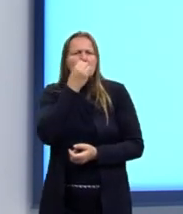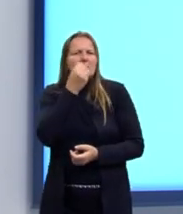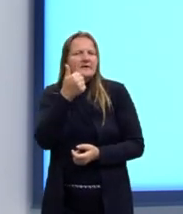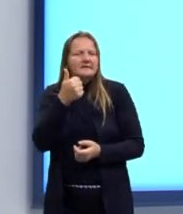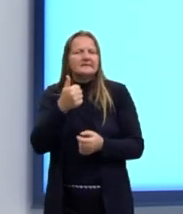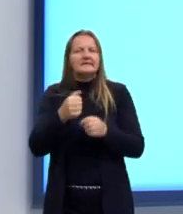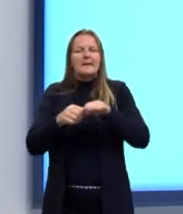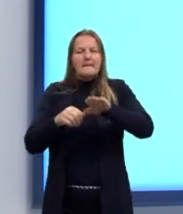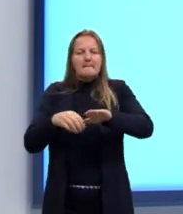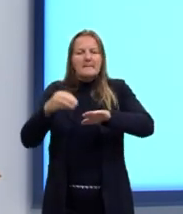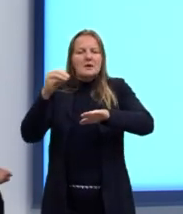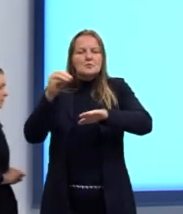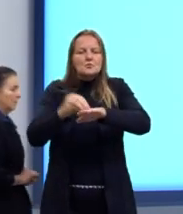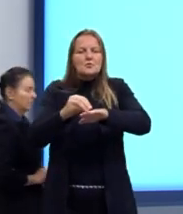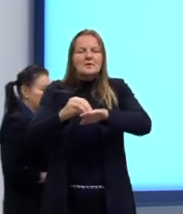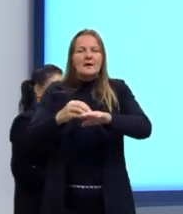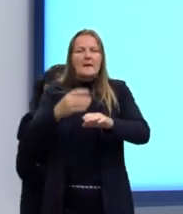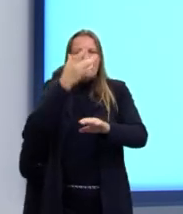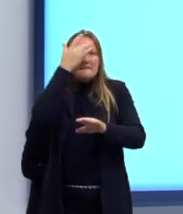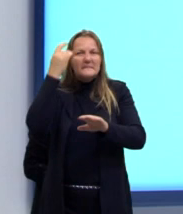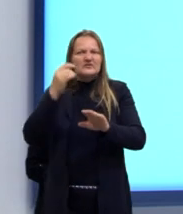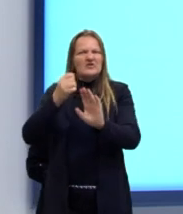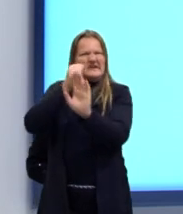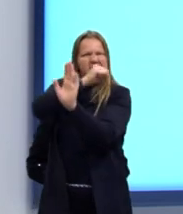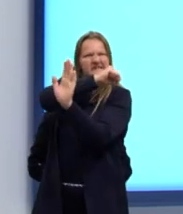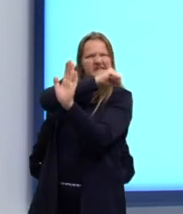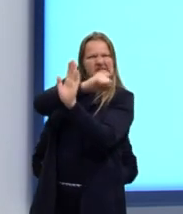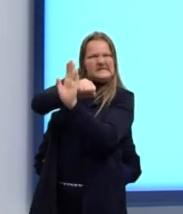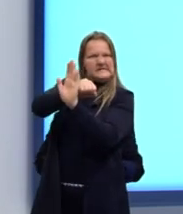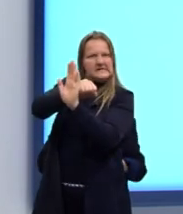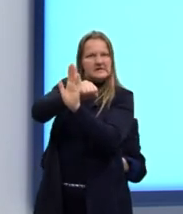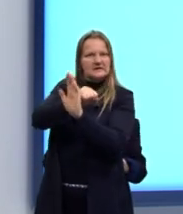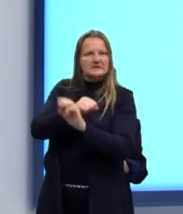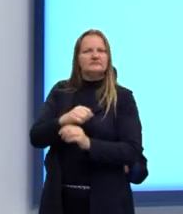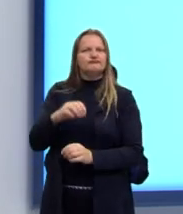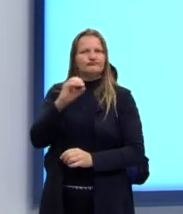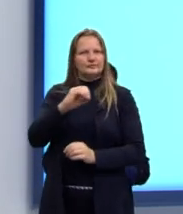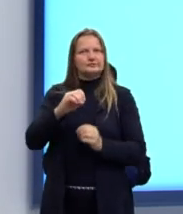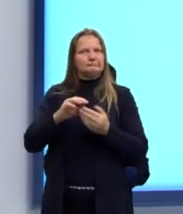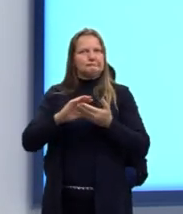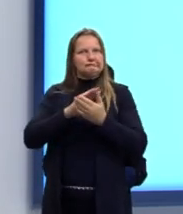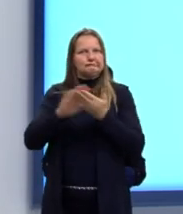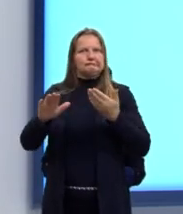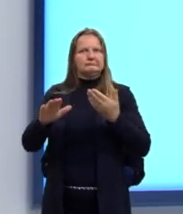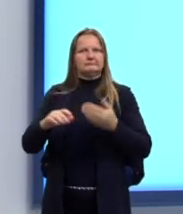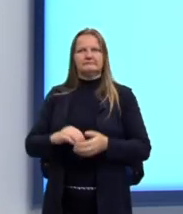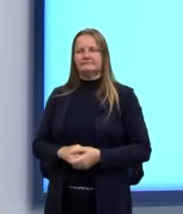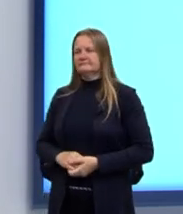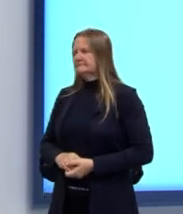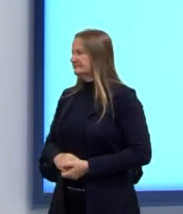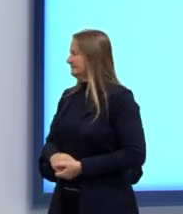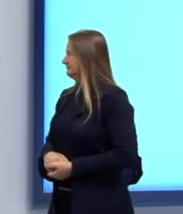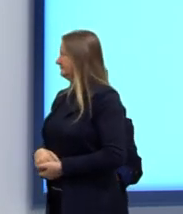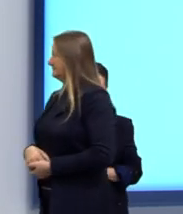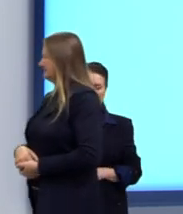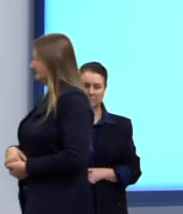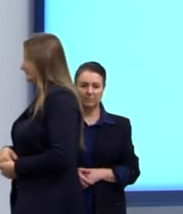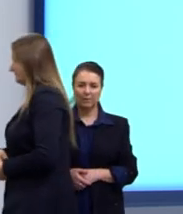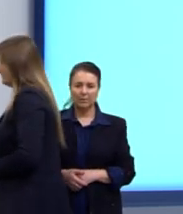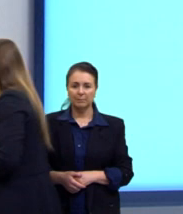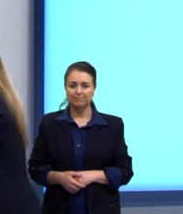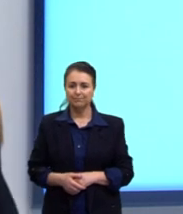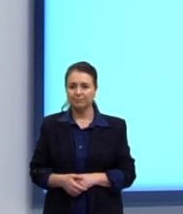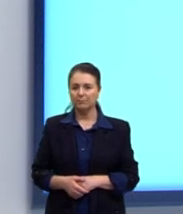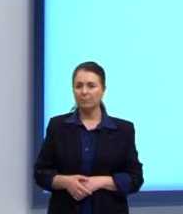os pés de quem o apunhalou pelas costas é uma ótima saída. Então, será que o